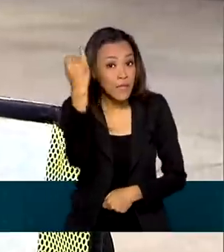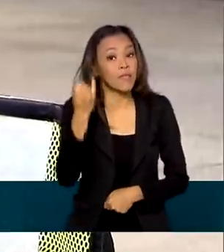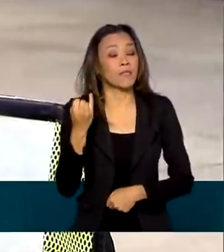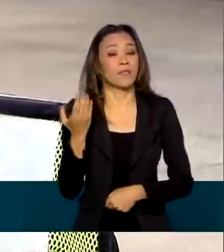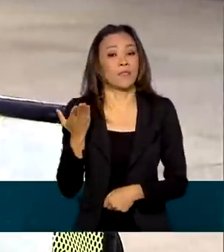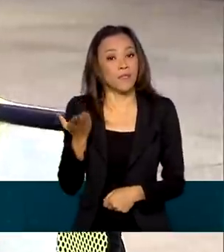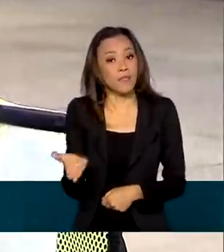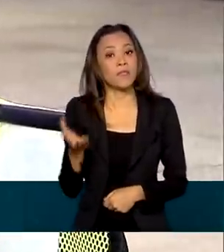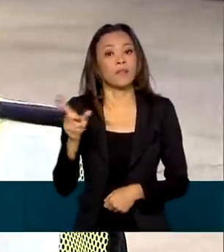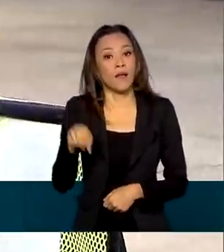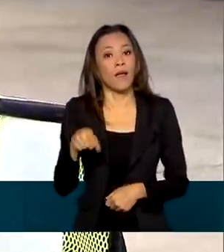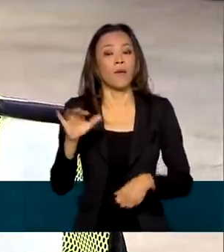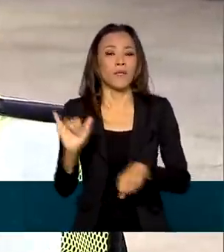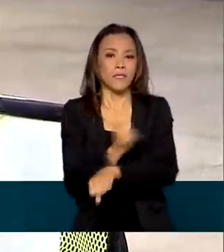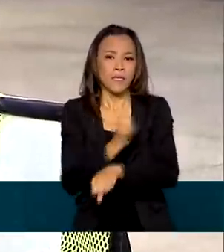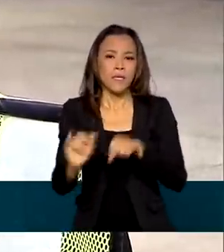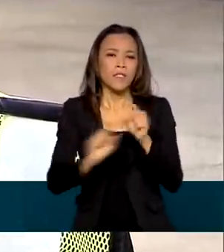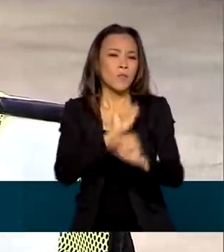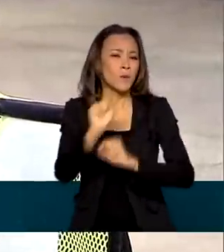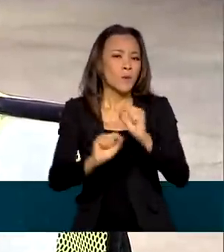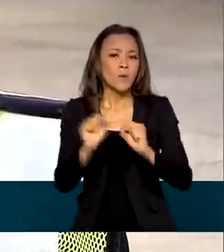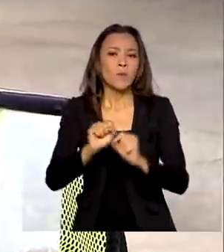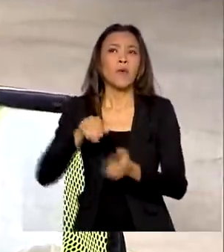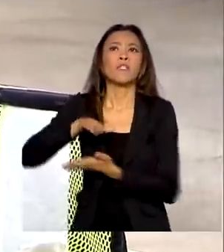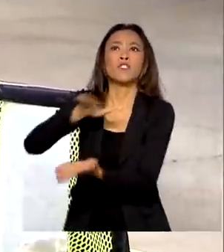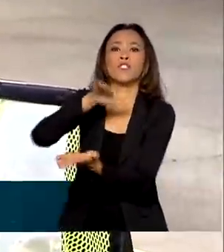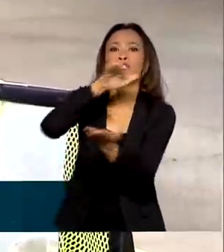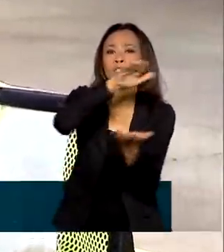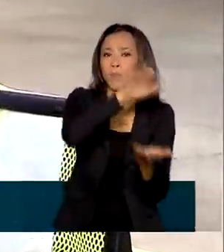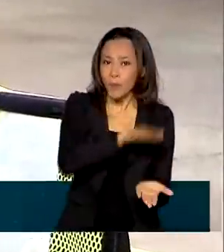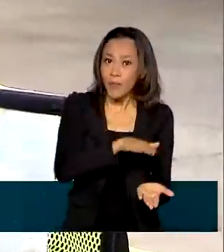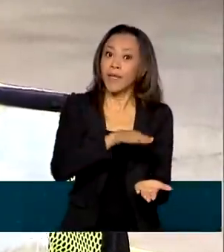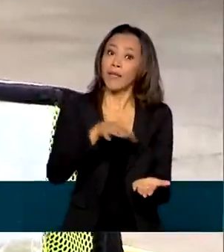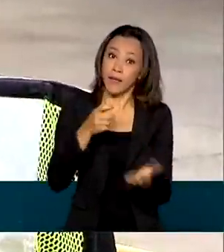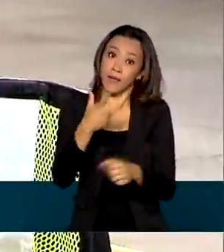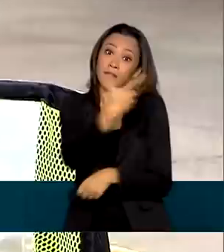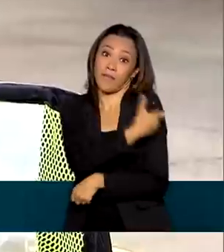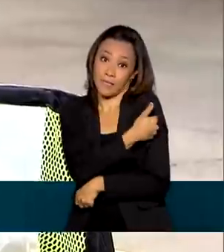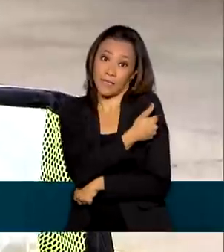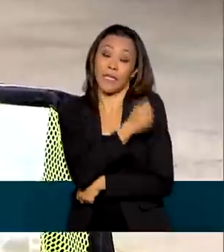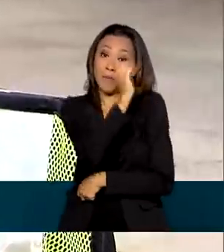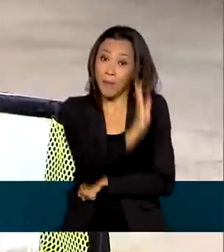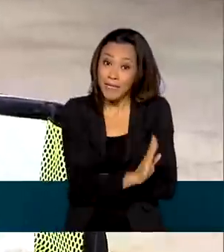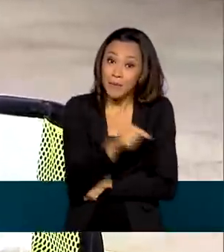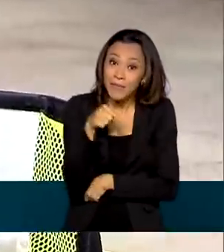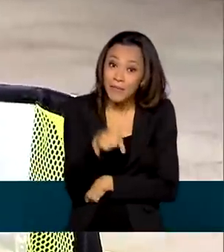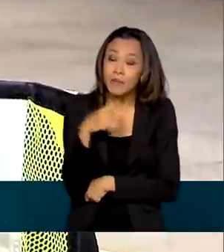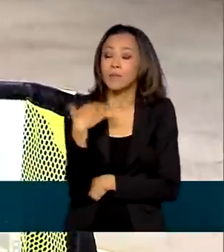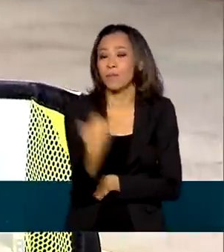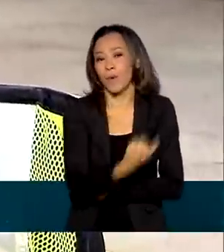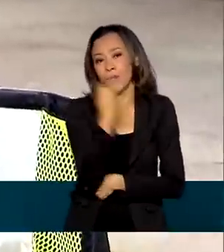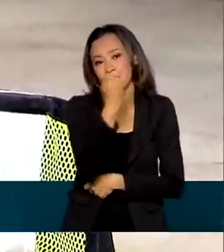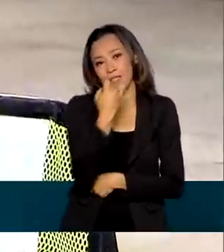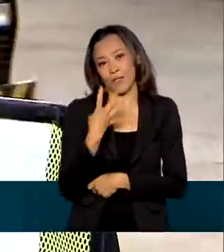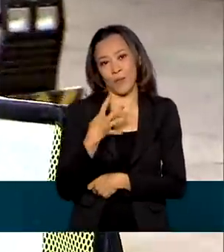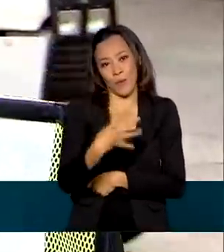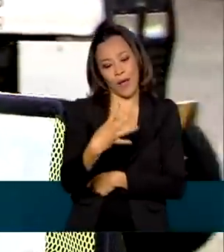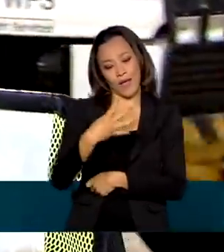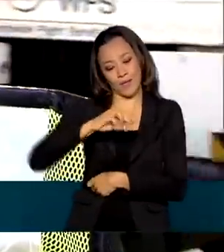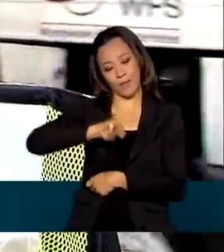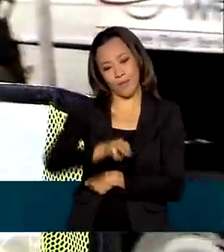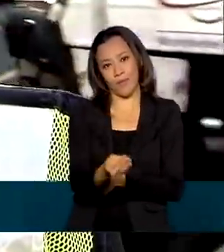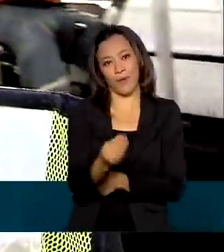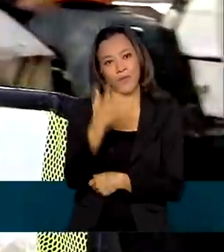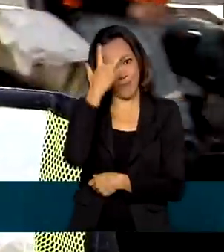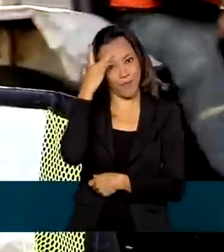equidade na distribuição das vacinas. E para o Brasil é muito importante, porque em este momento, 4 milhões de pessoas que